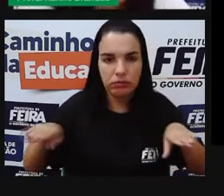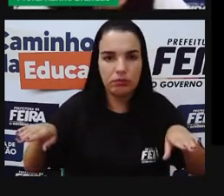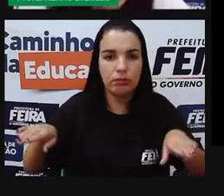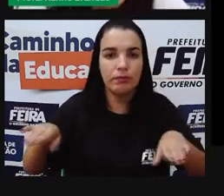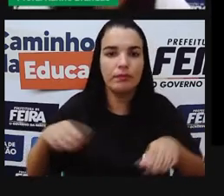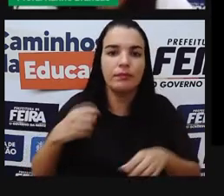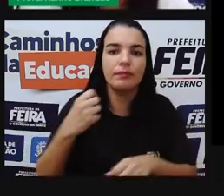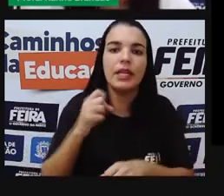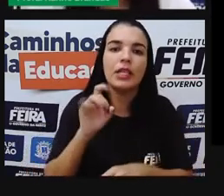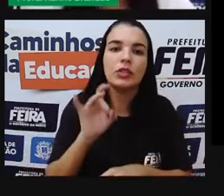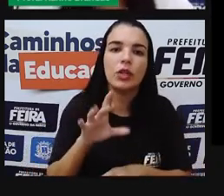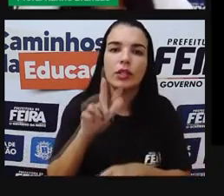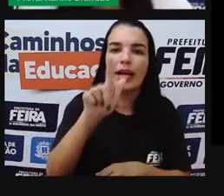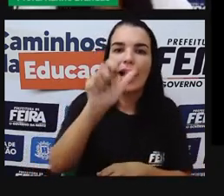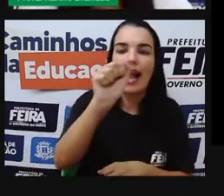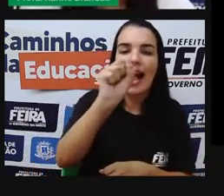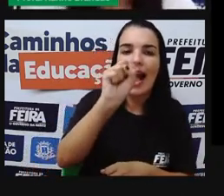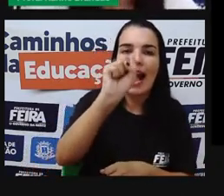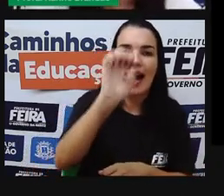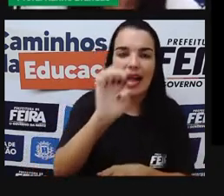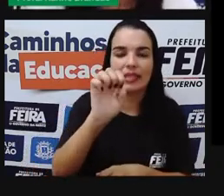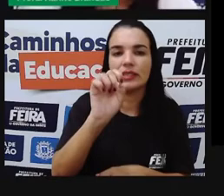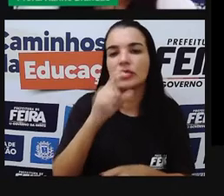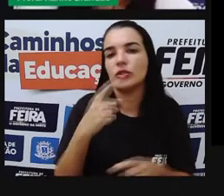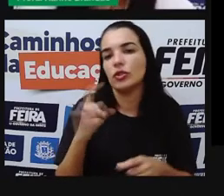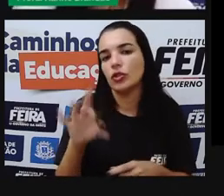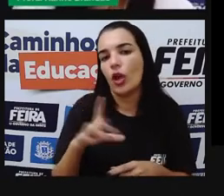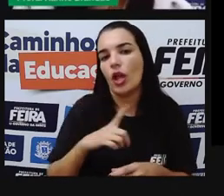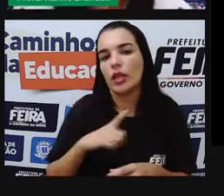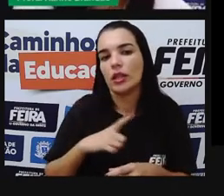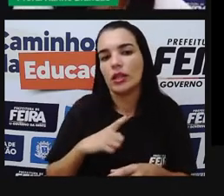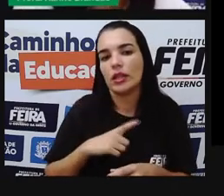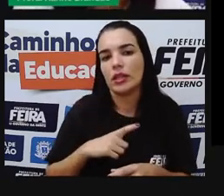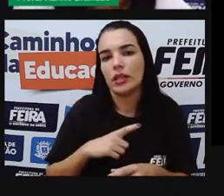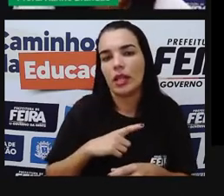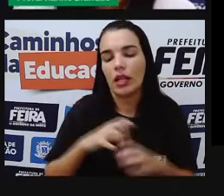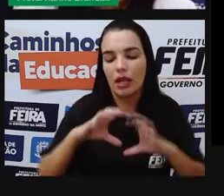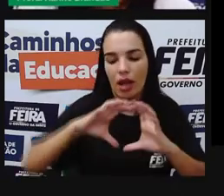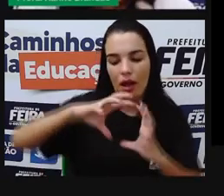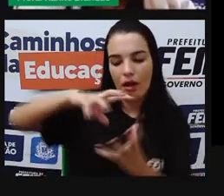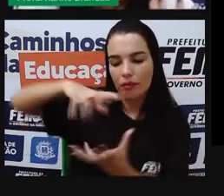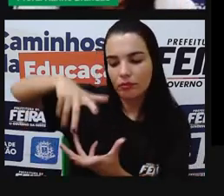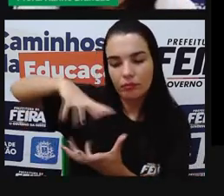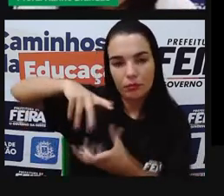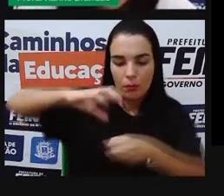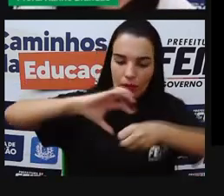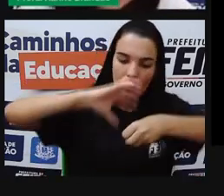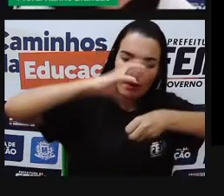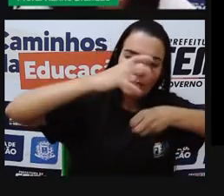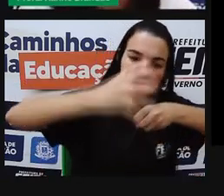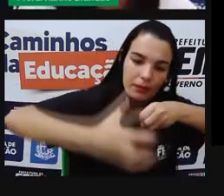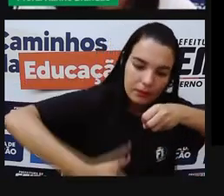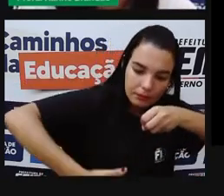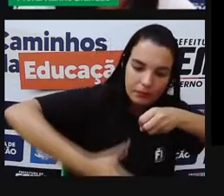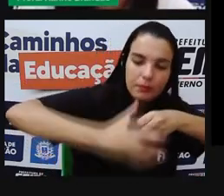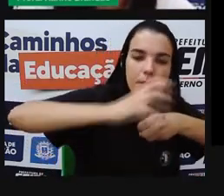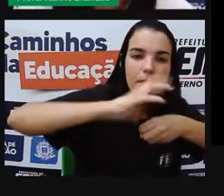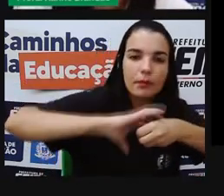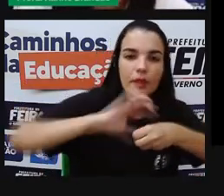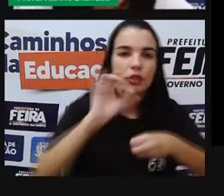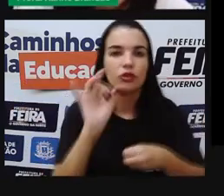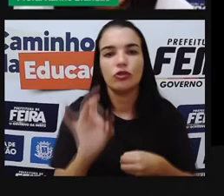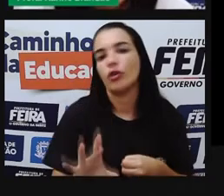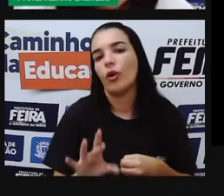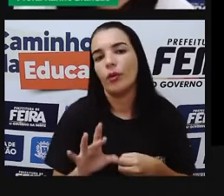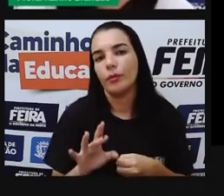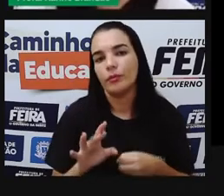gasosos. Por que gasosos? Porque eles têm a sua formação. O que forma o planeta são gases